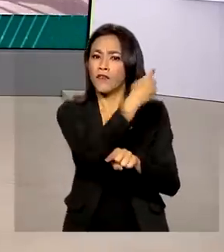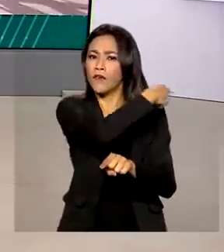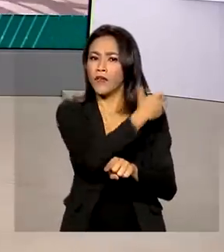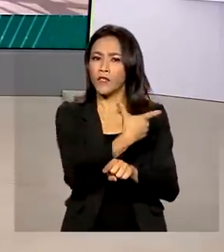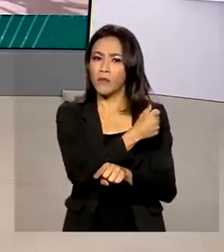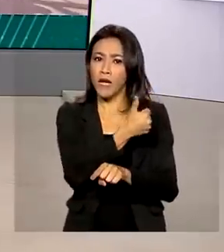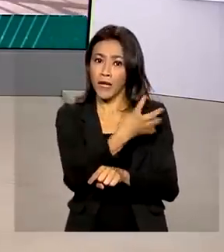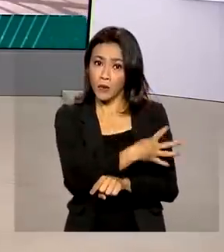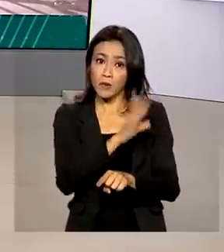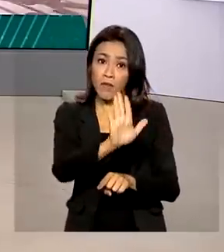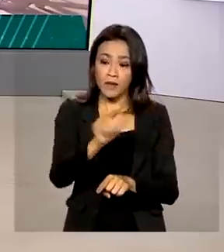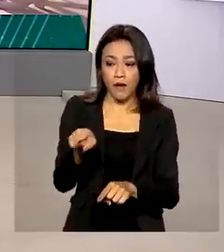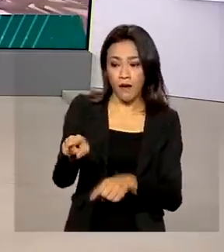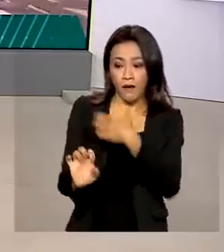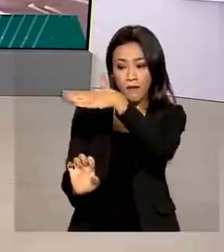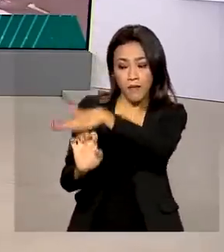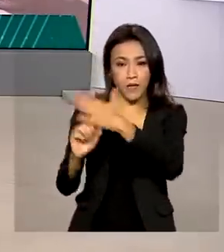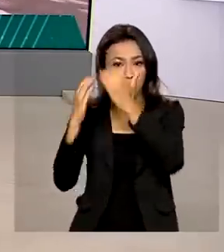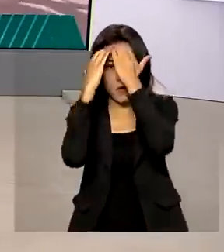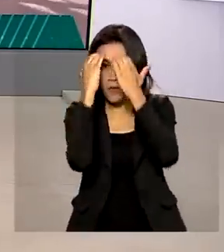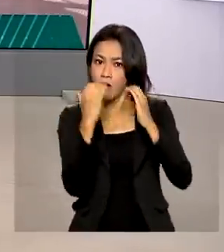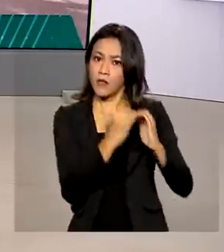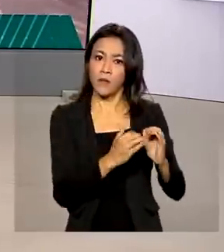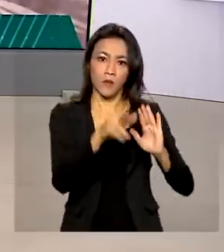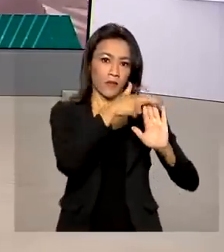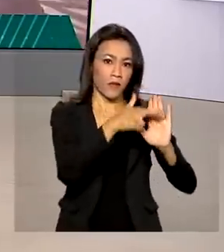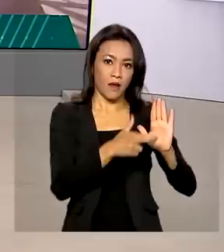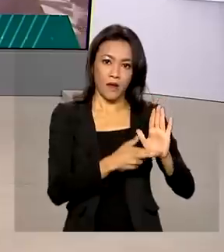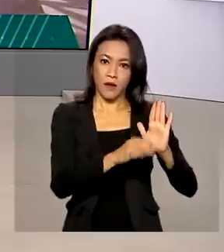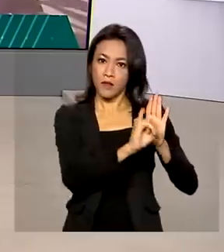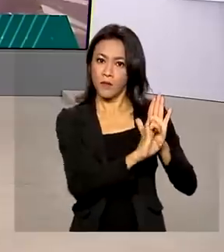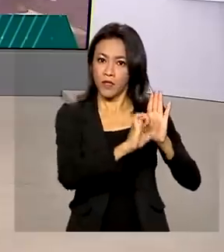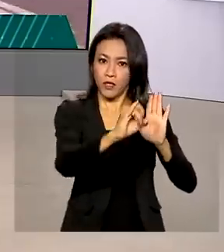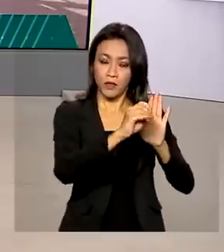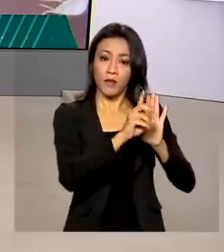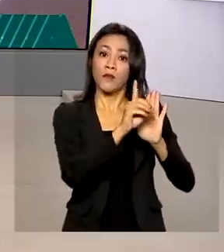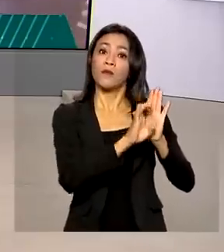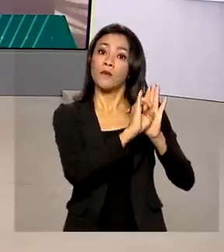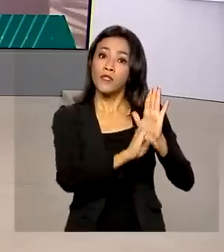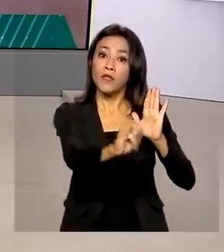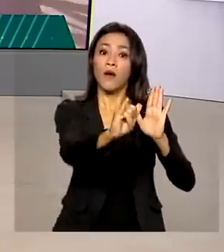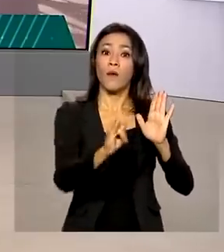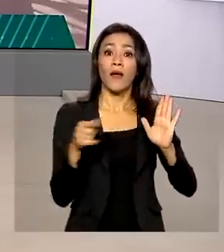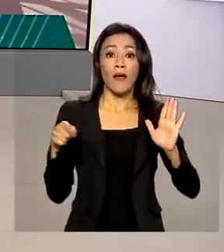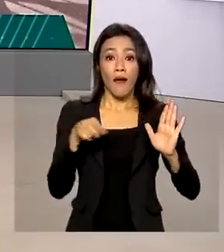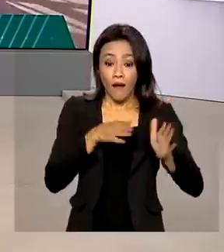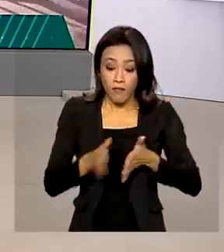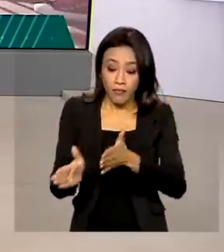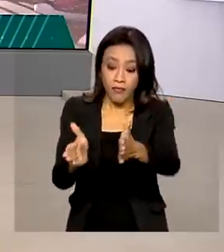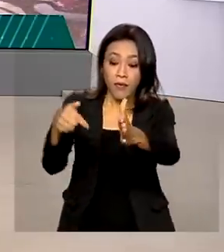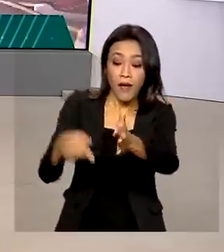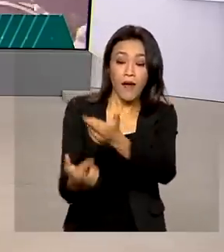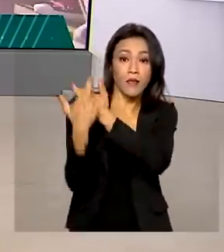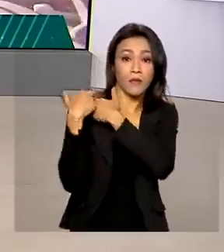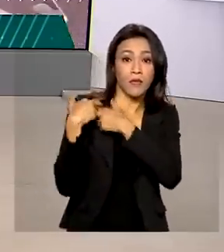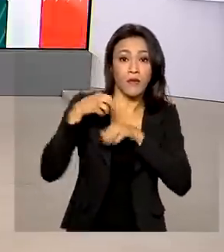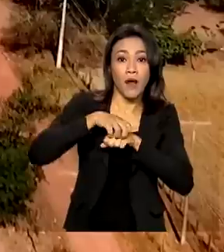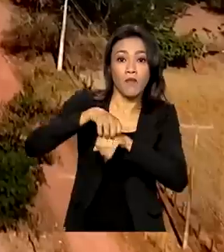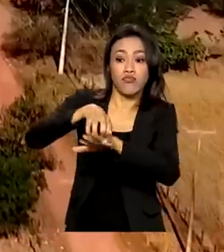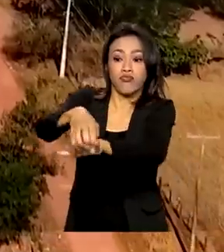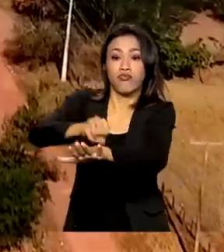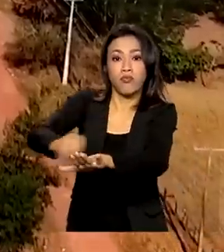empresa privada não cumpriu as metas previstas no edital. A rodovia é responsável pelo escoamento da produção agrícola da região.